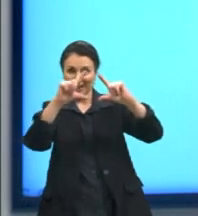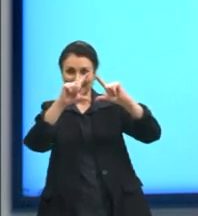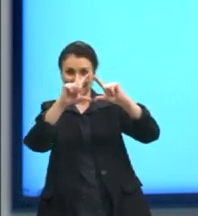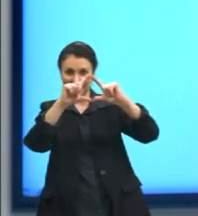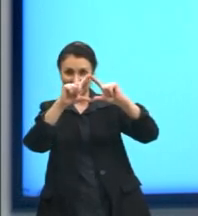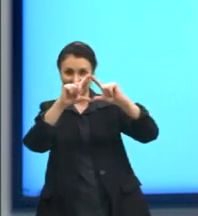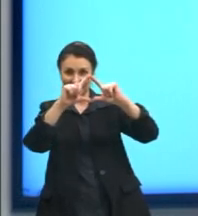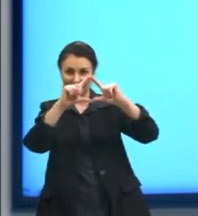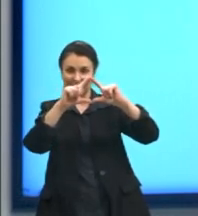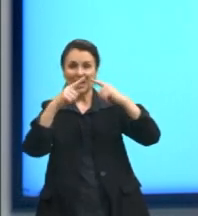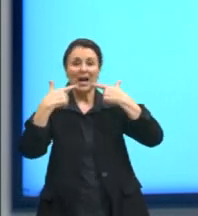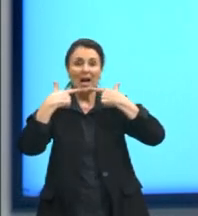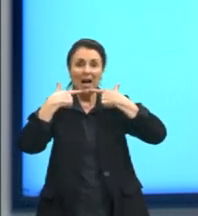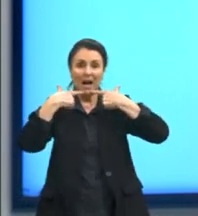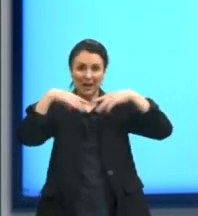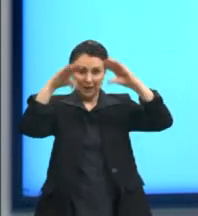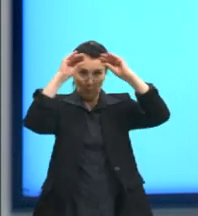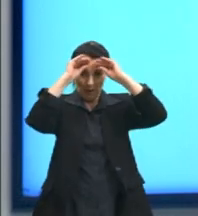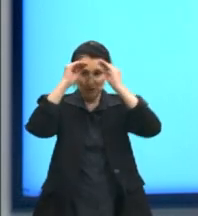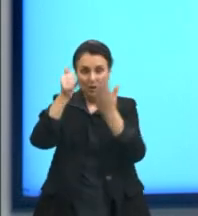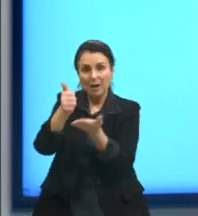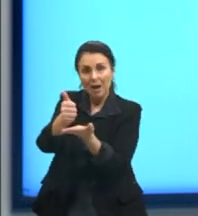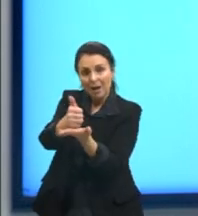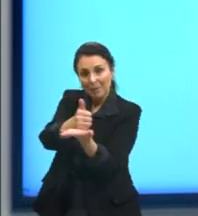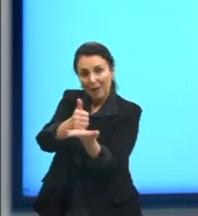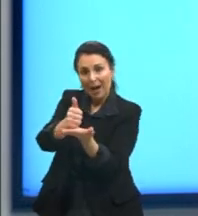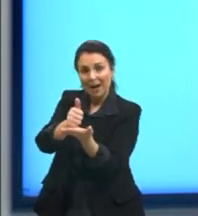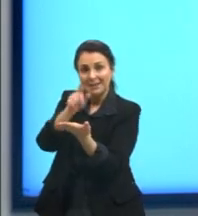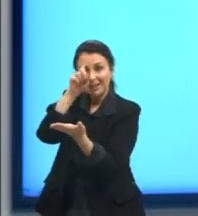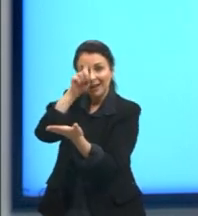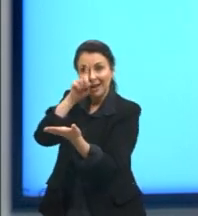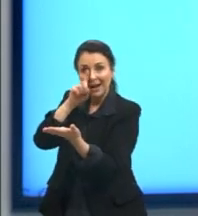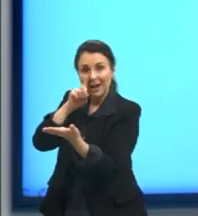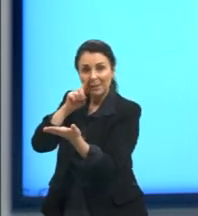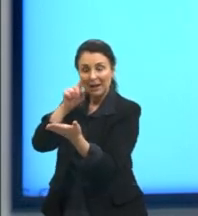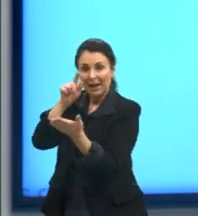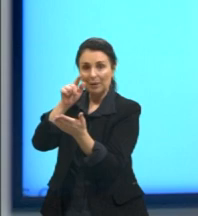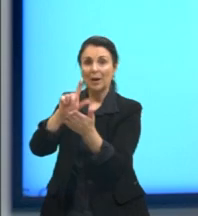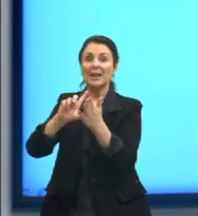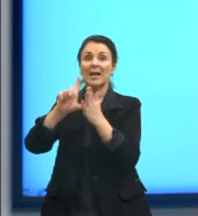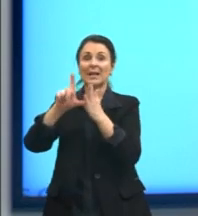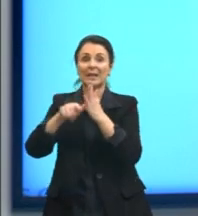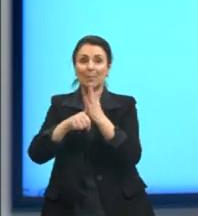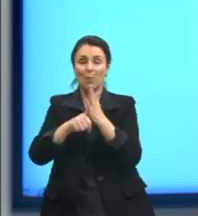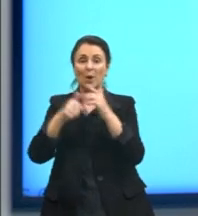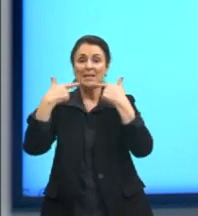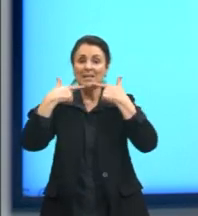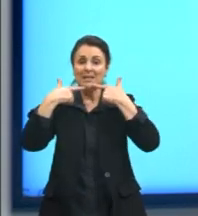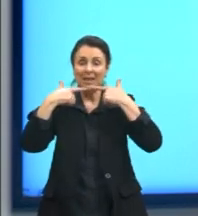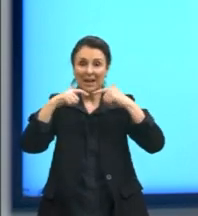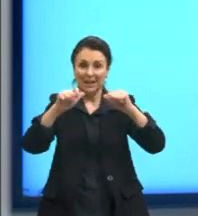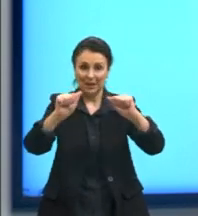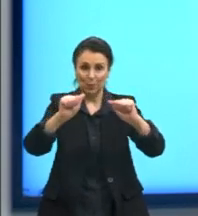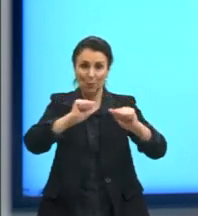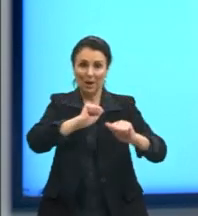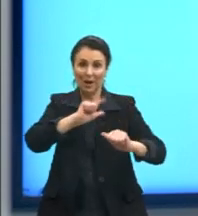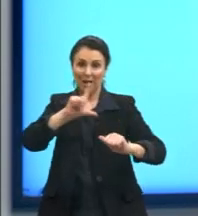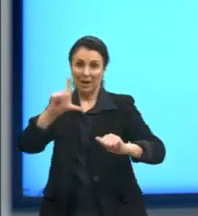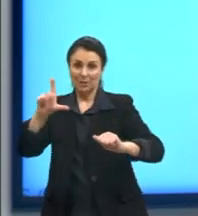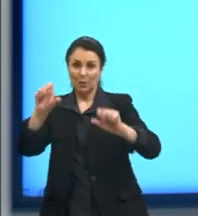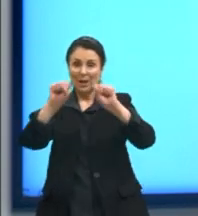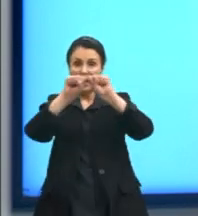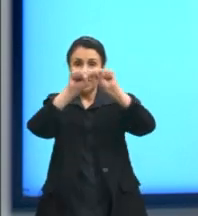linguagem, então, sendo essa base de comunicação que vai acontecer através da língua, que é um sistema de